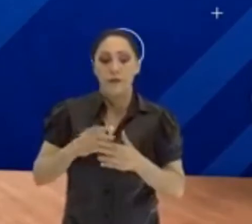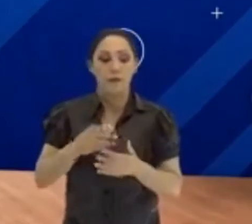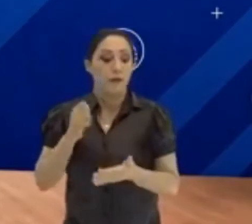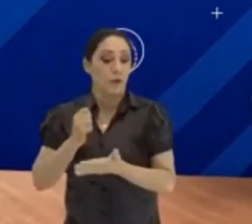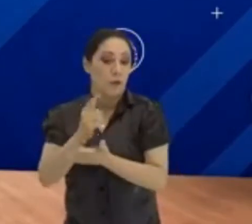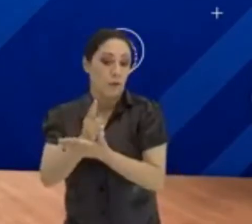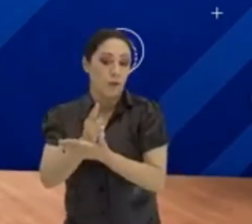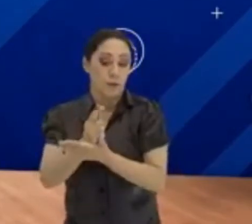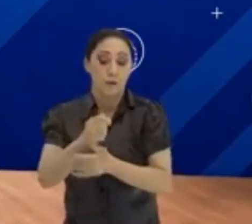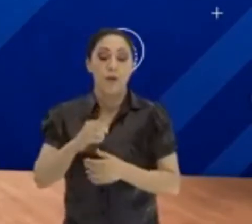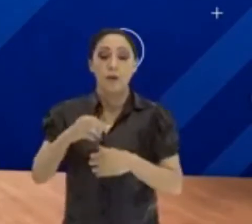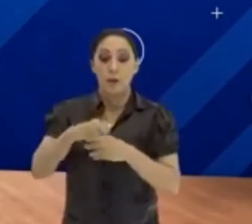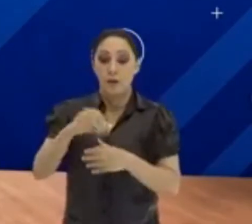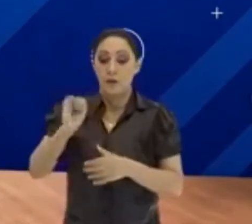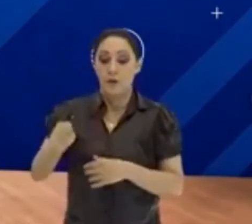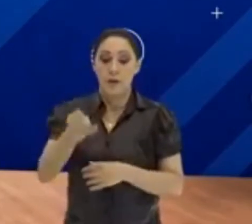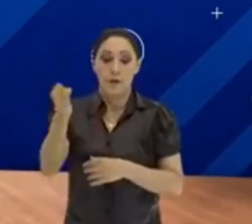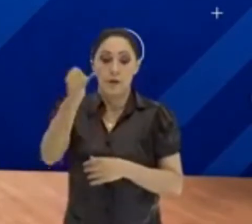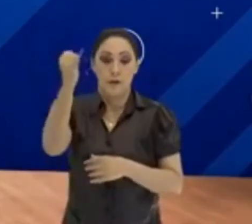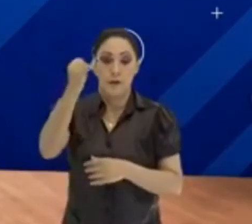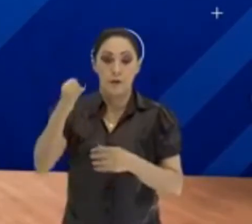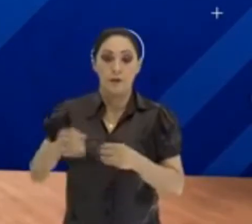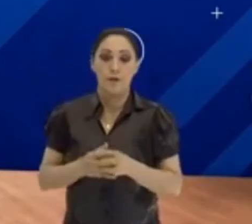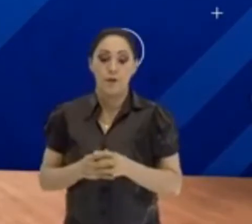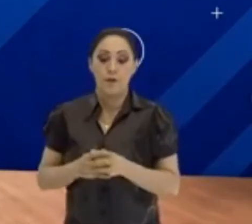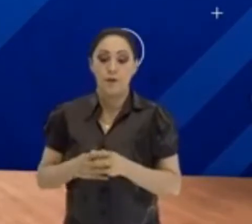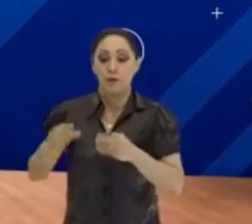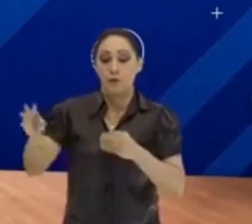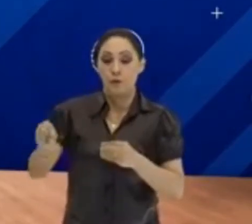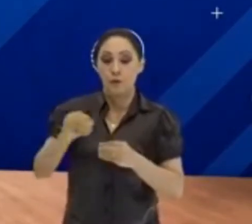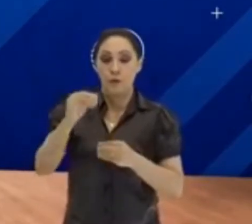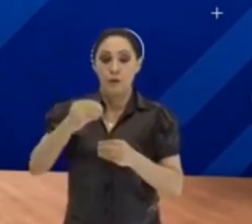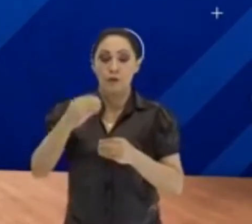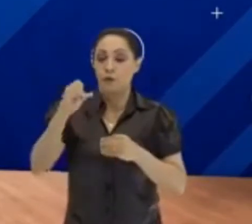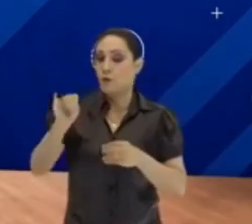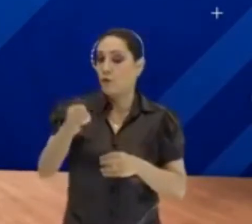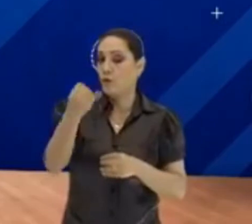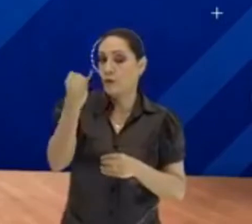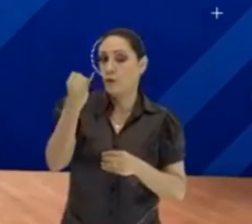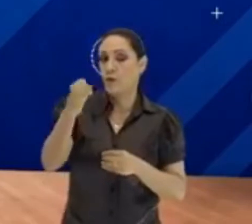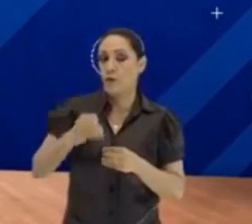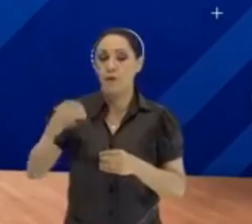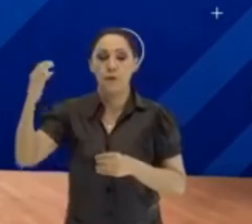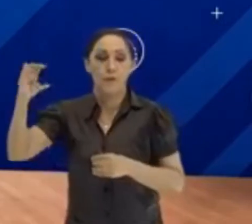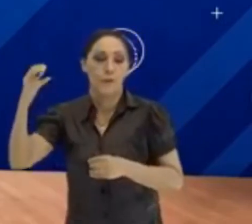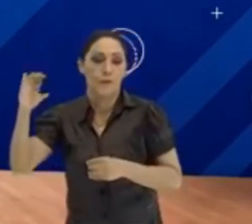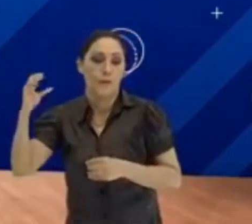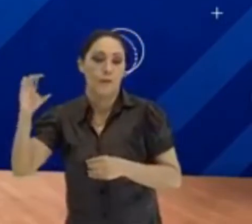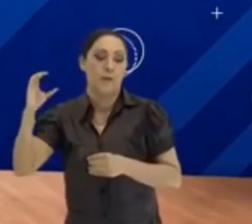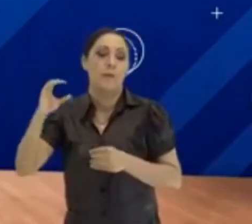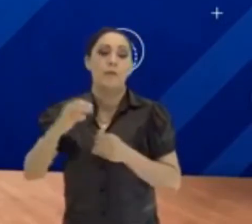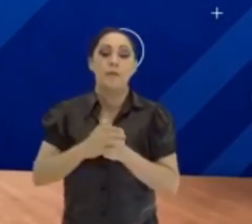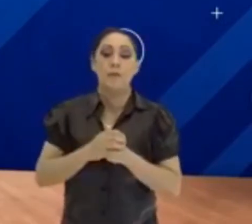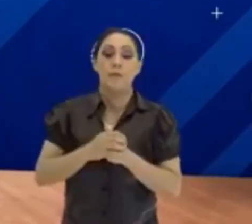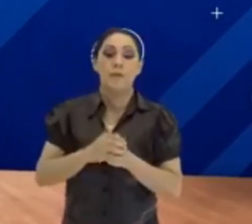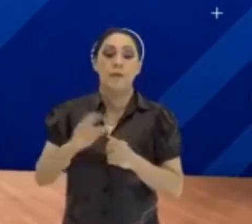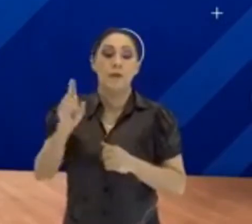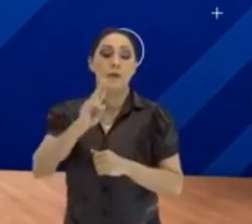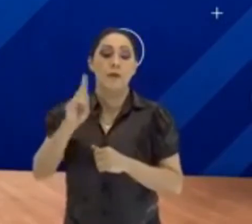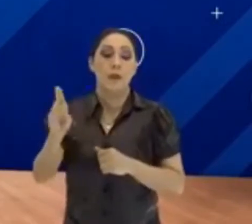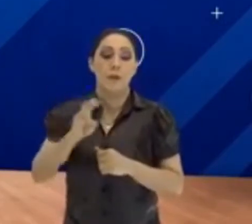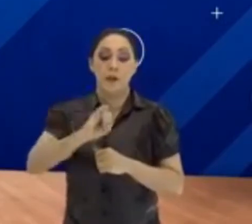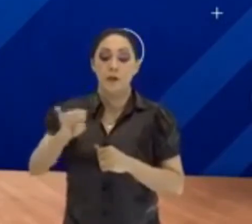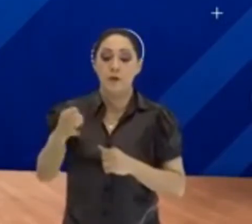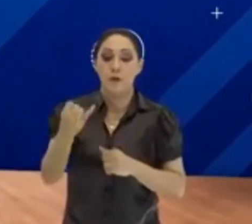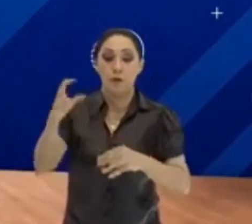aí com juros, é juros em cima de juros. Juro praticado no mercado, juro comercial, chamado juros